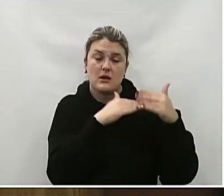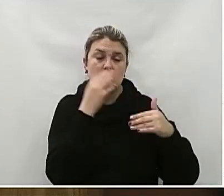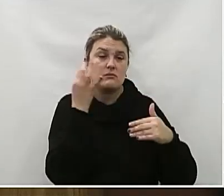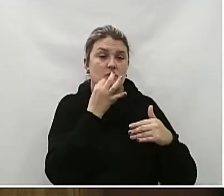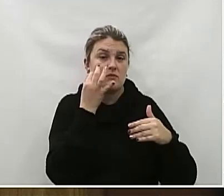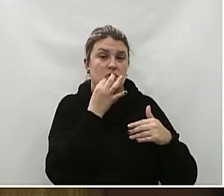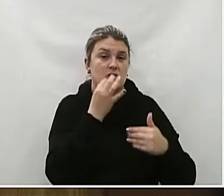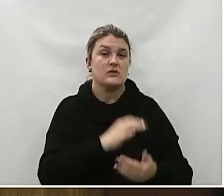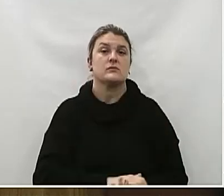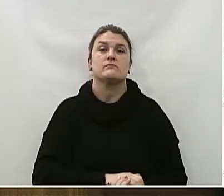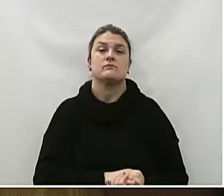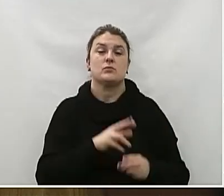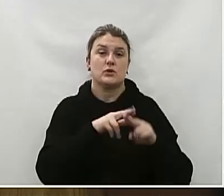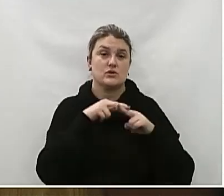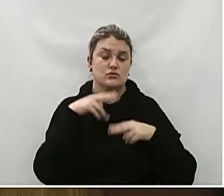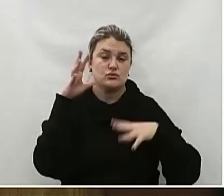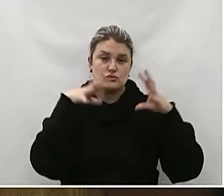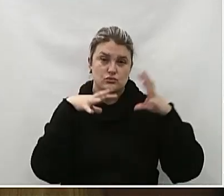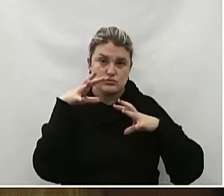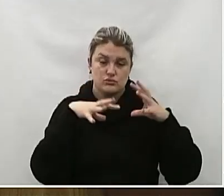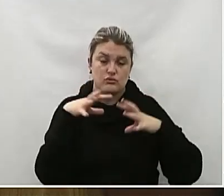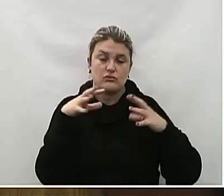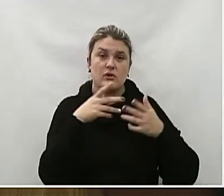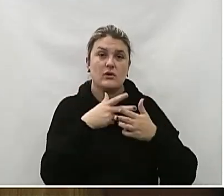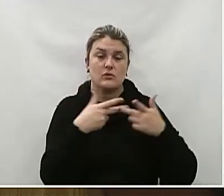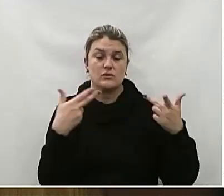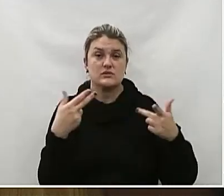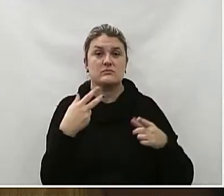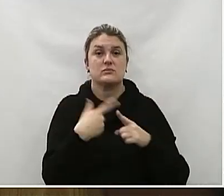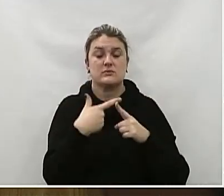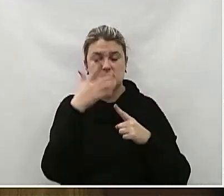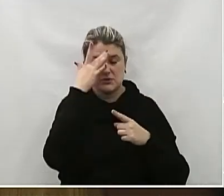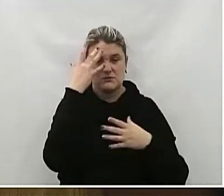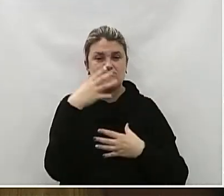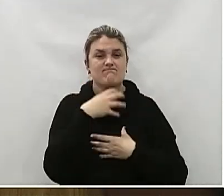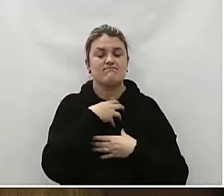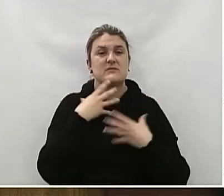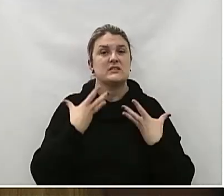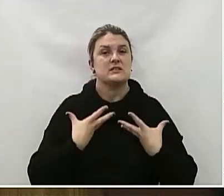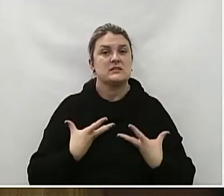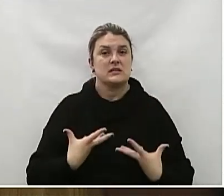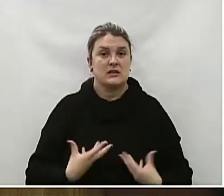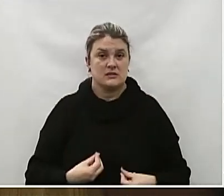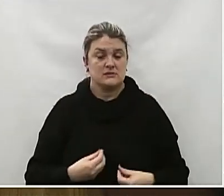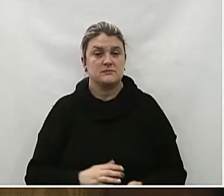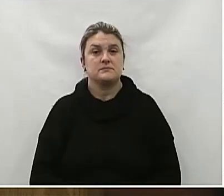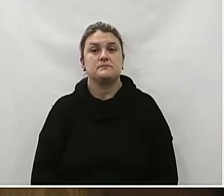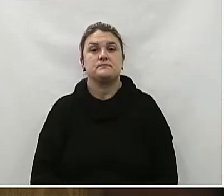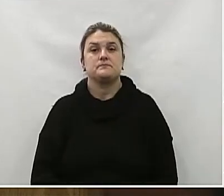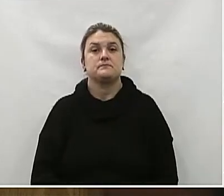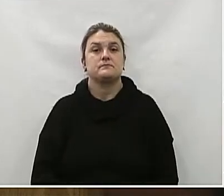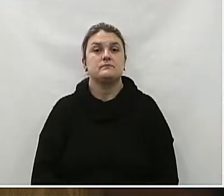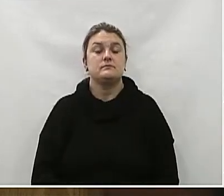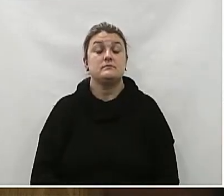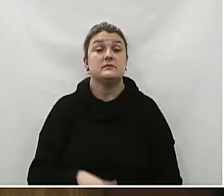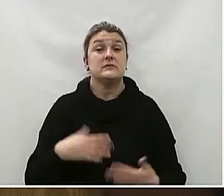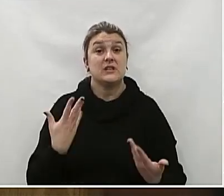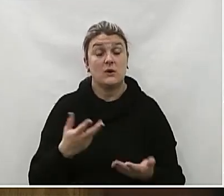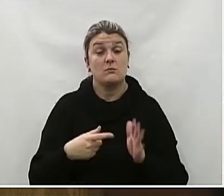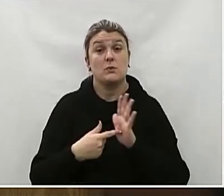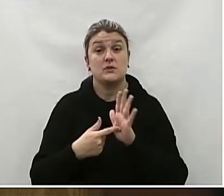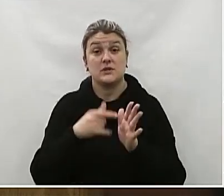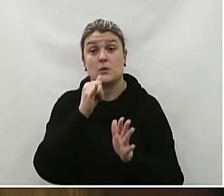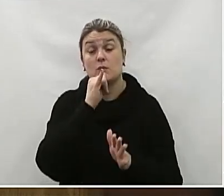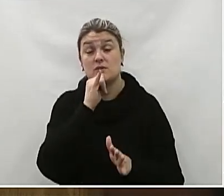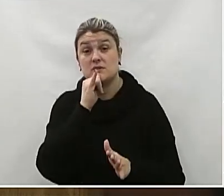Dedicando-se De maneira excepcional Ao serviço Alcançado O êxito Referindo-se aos militares Como excepcional Exemplo de conhecimento